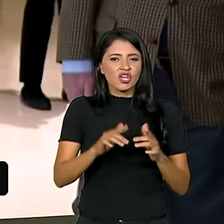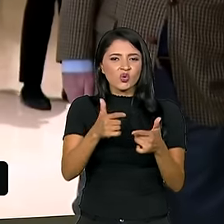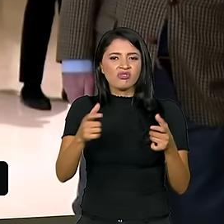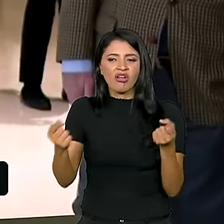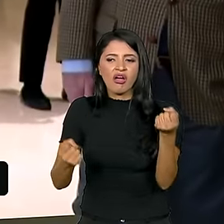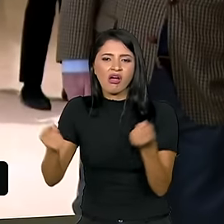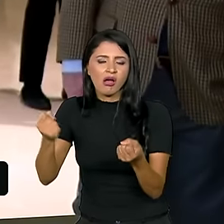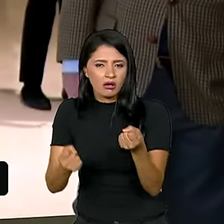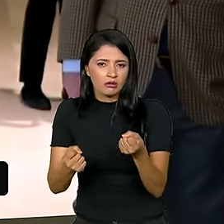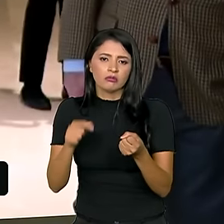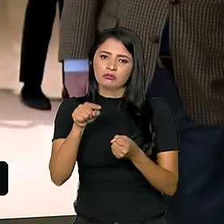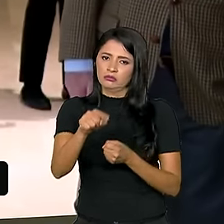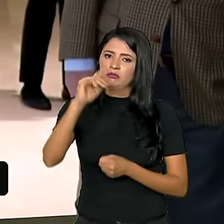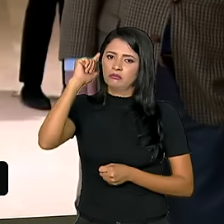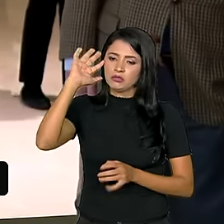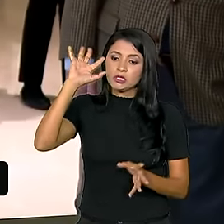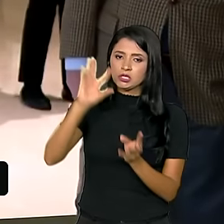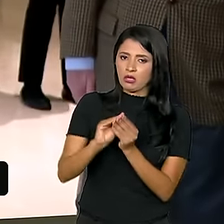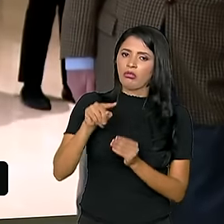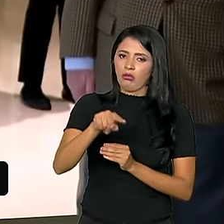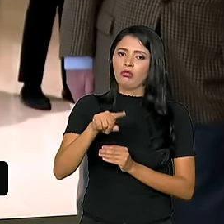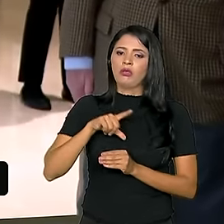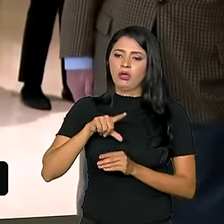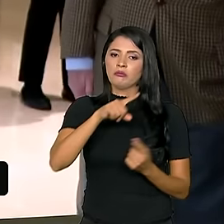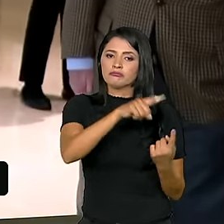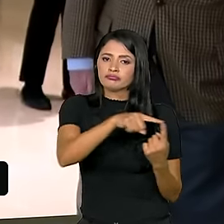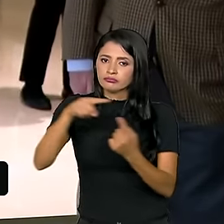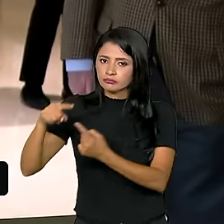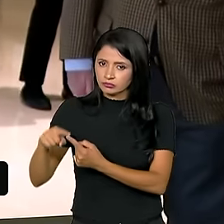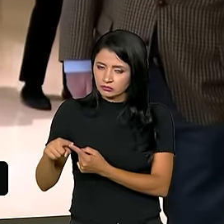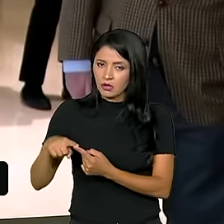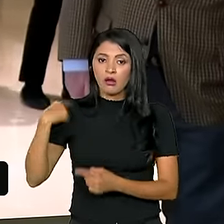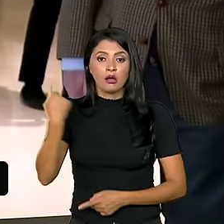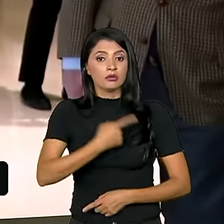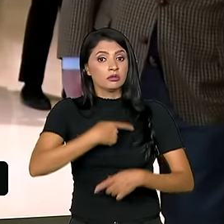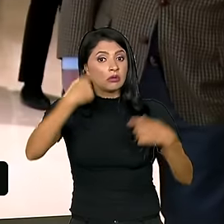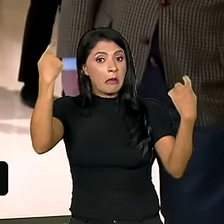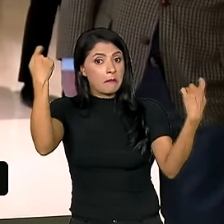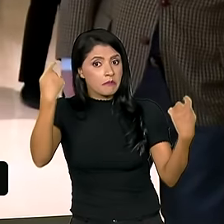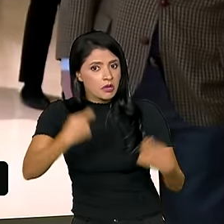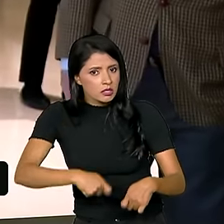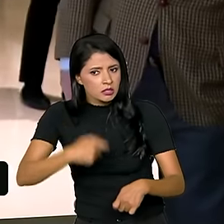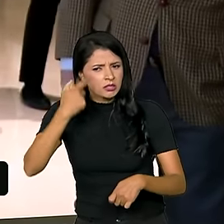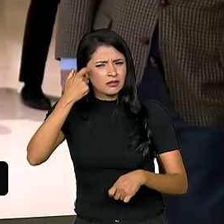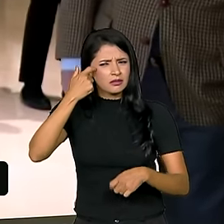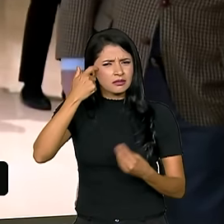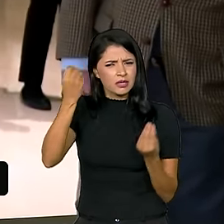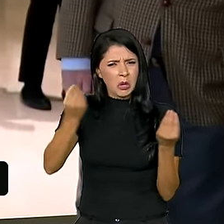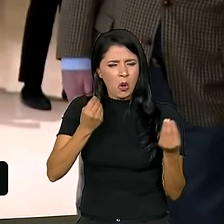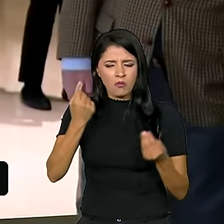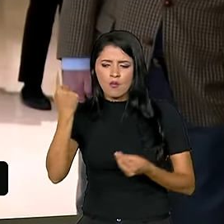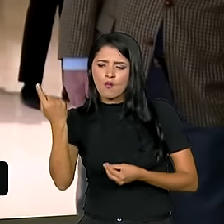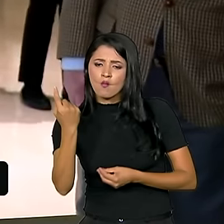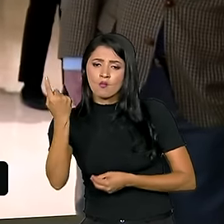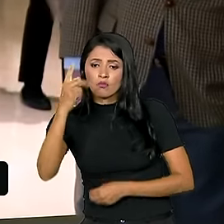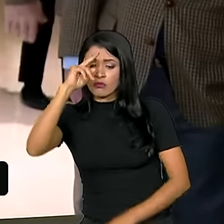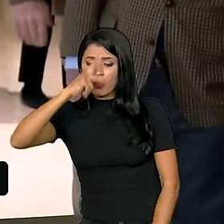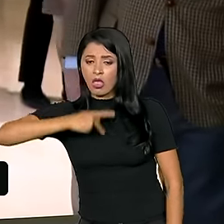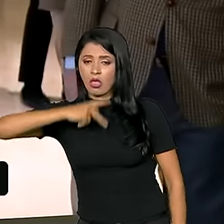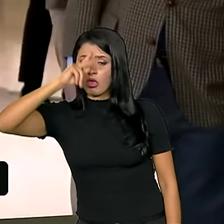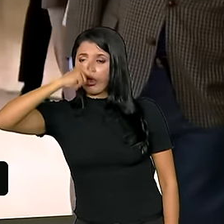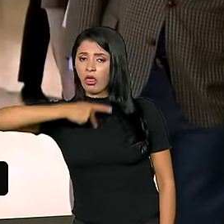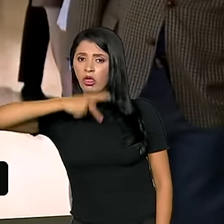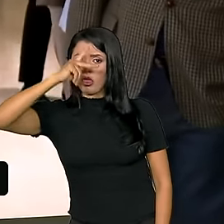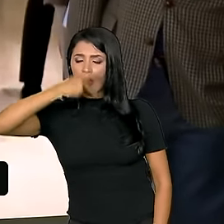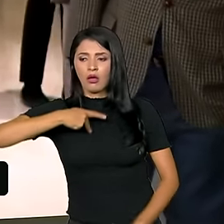mundo que tem que ser compreendido. Nós temos que tentar diminuir o pensamento da individualidade, tentar mostrar